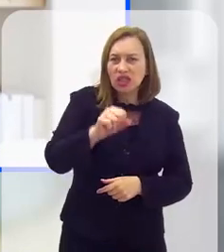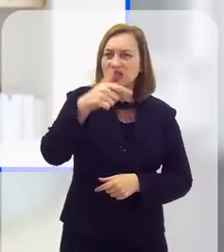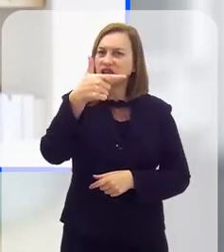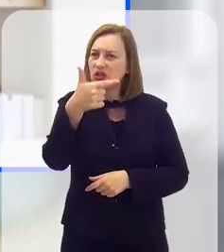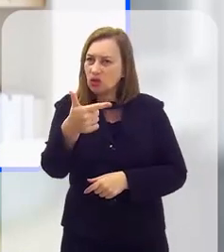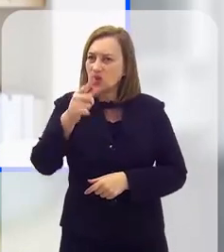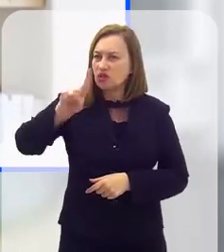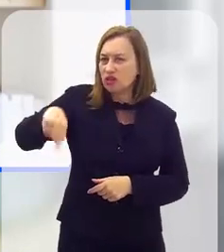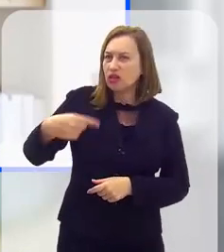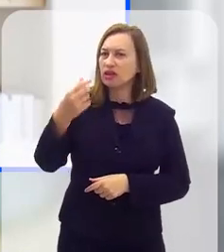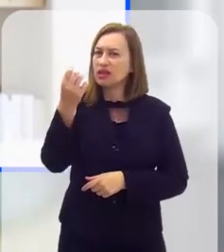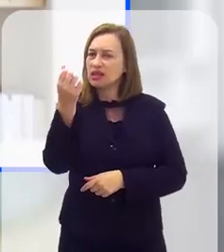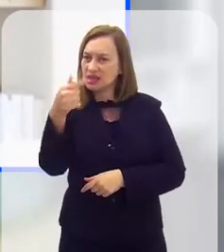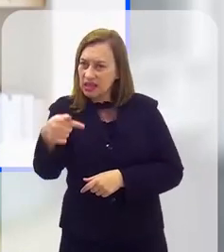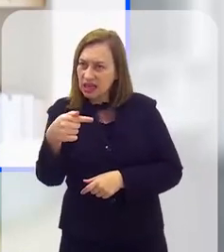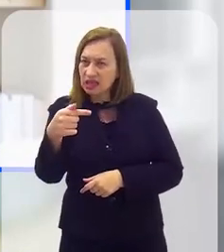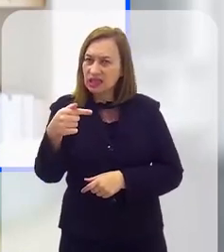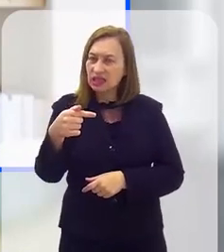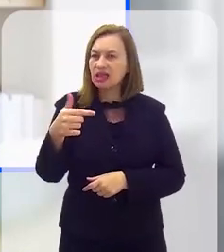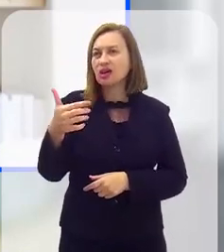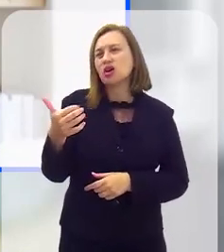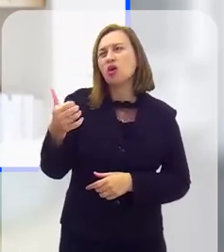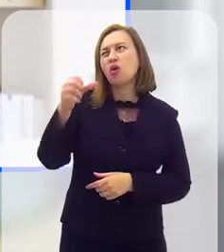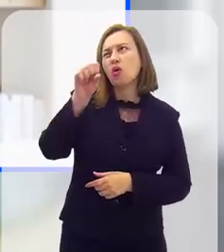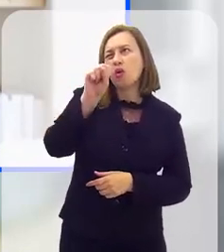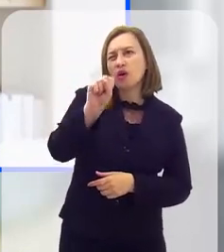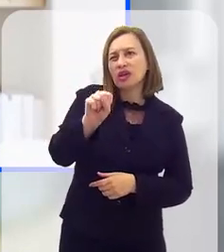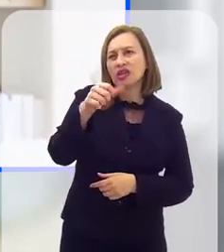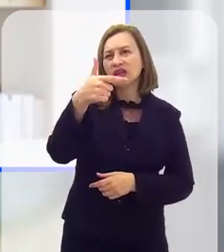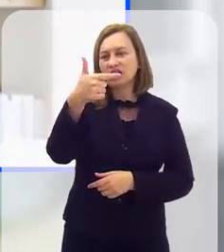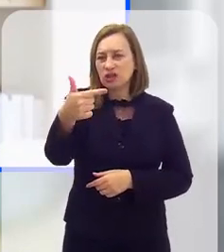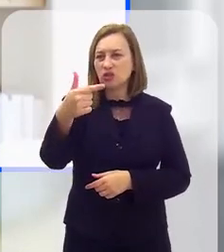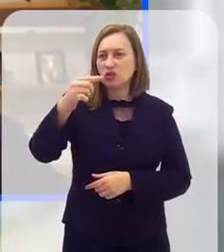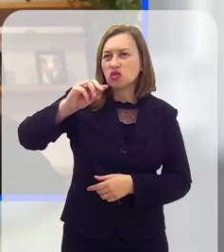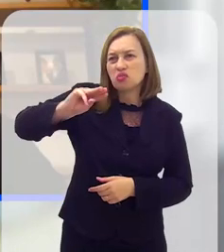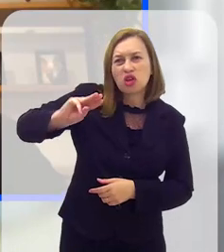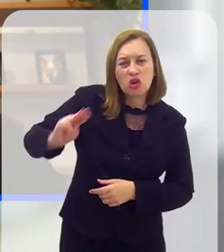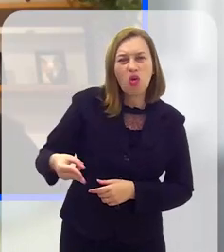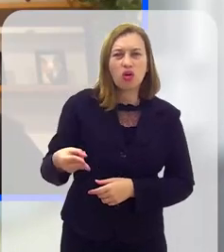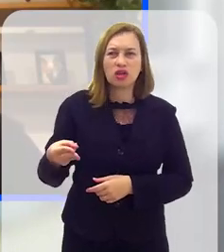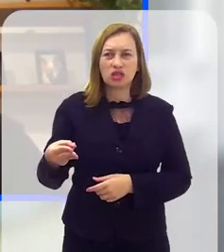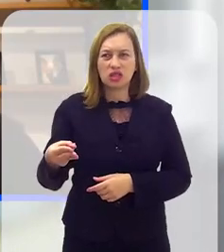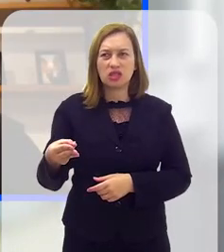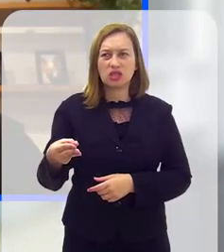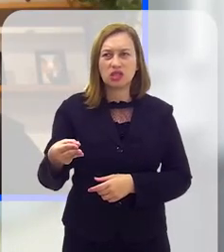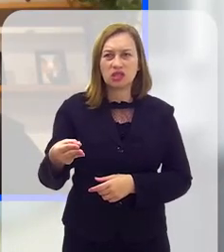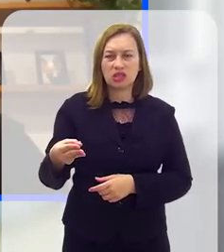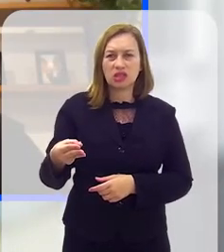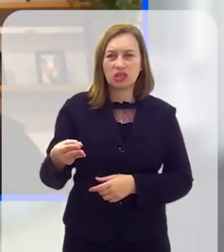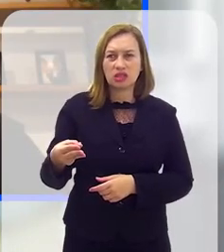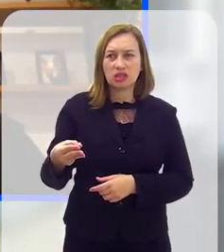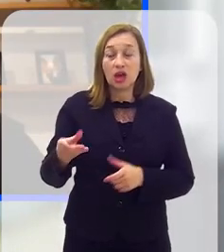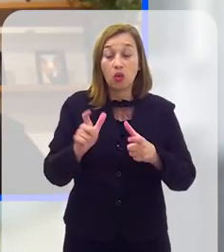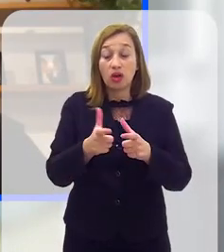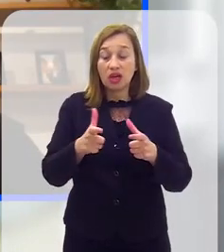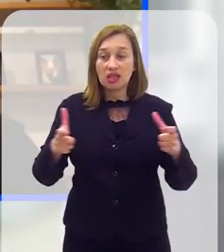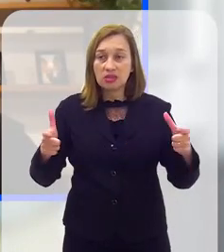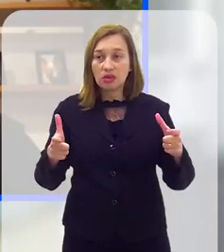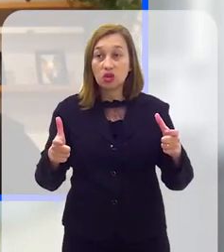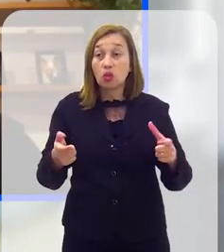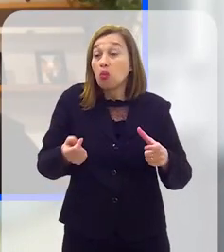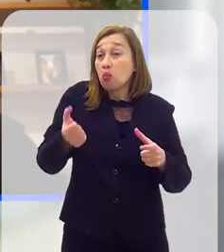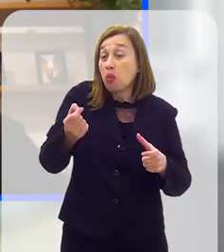82,7% para 86% nesse período, um aumento de 82 milhões, pouco mais de 82 milhões de